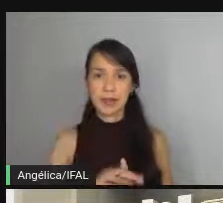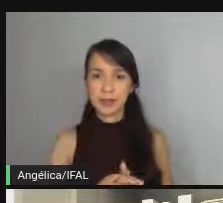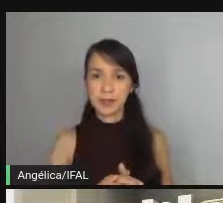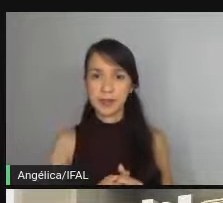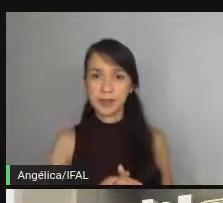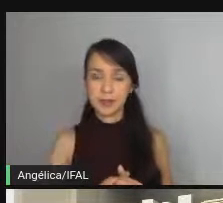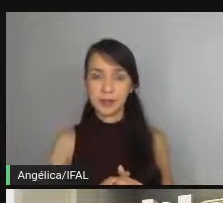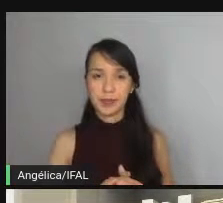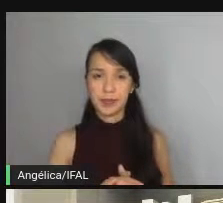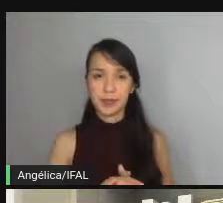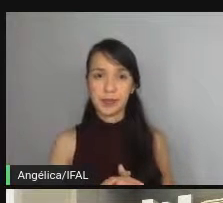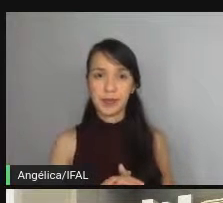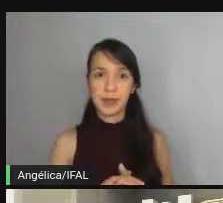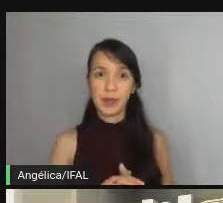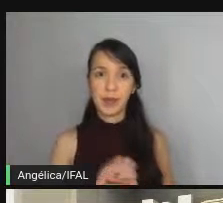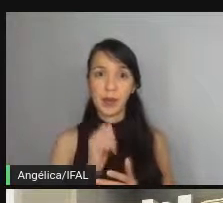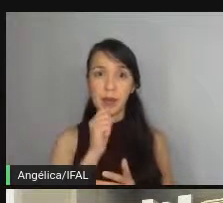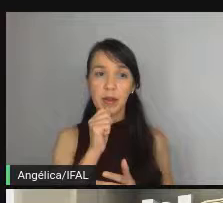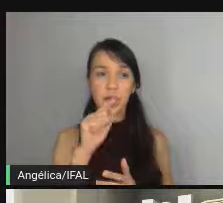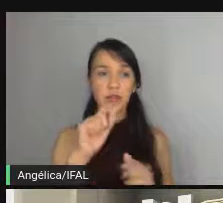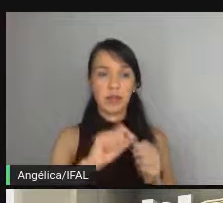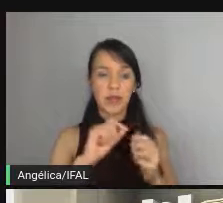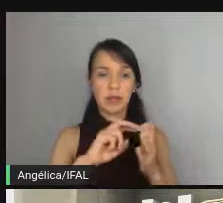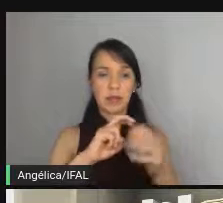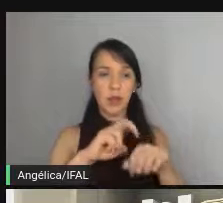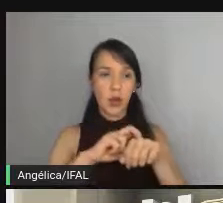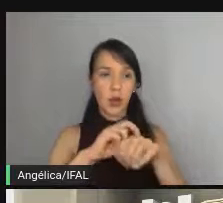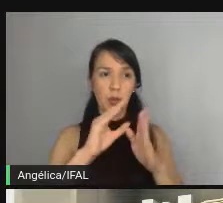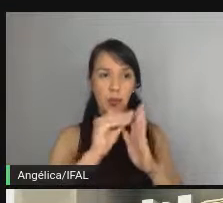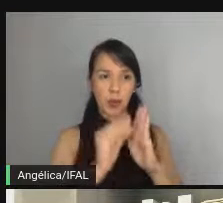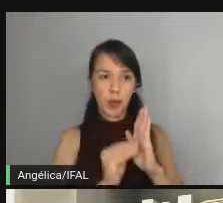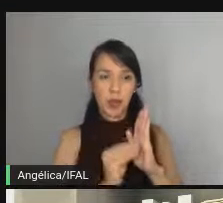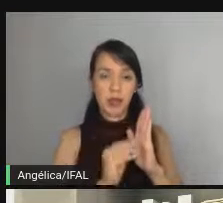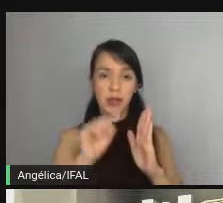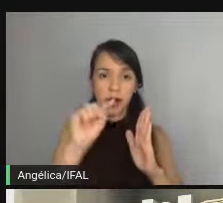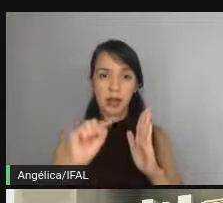aqui se a gente rodar pessoal a gente vai ver que